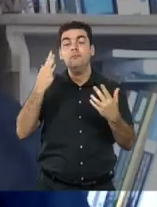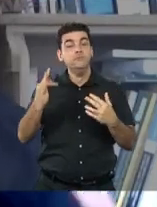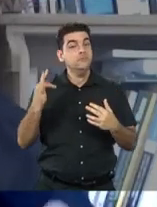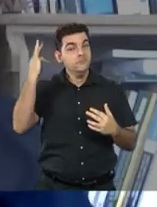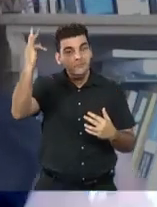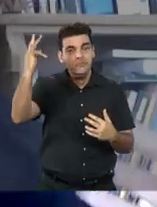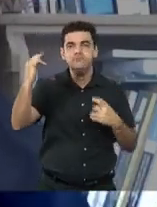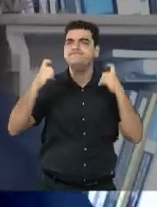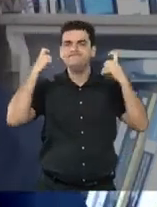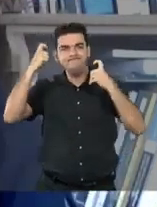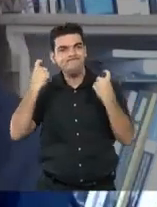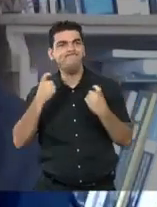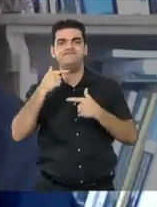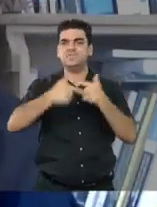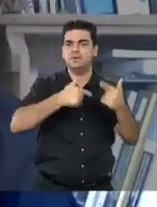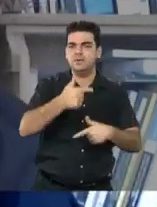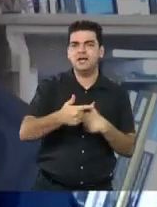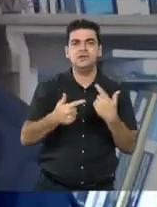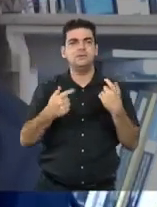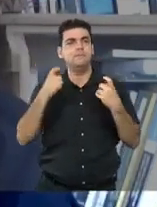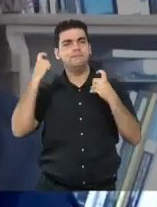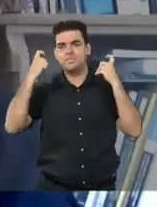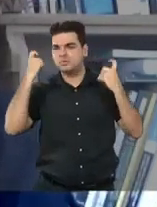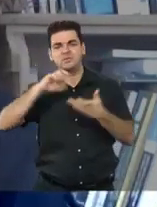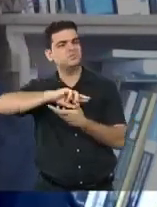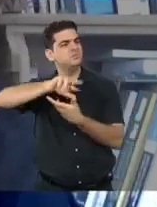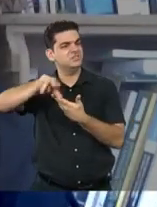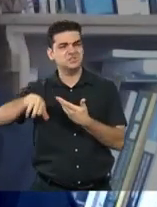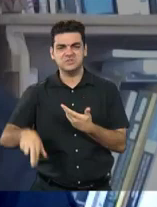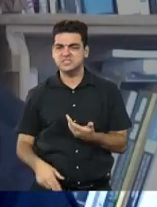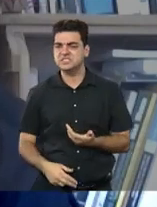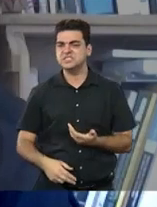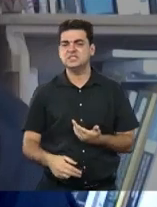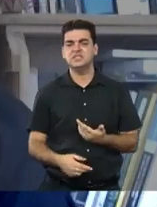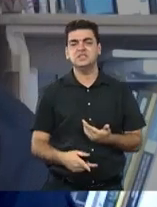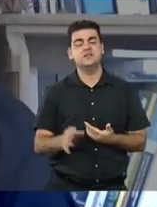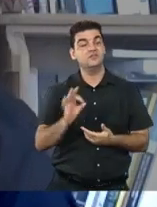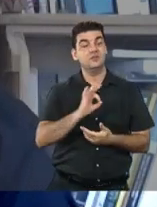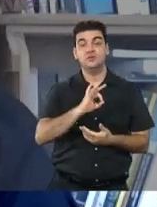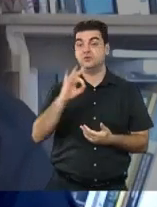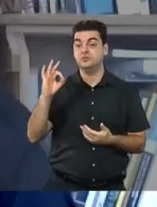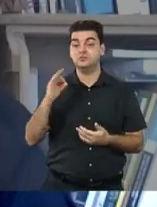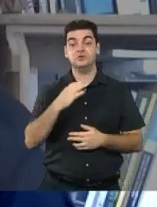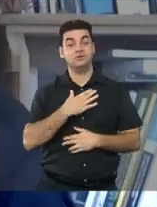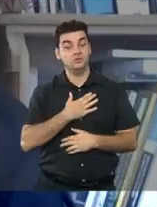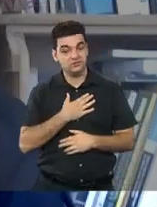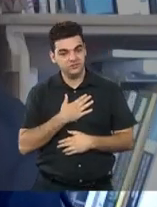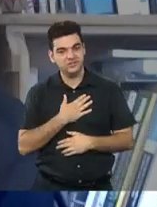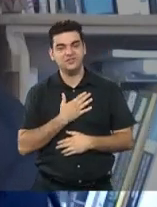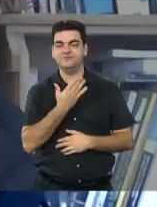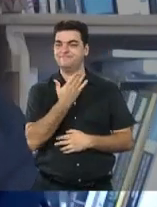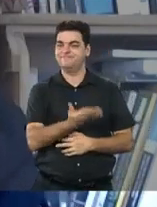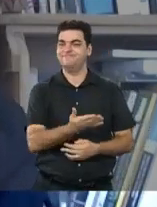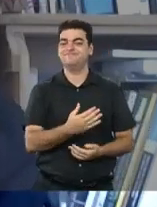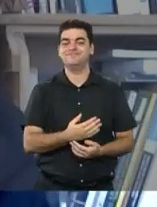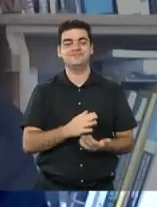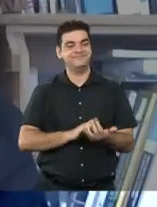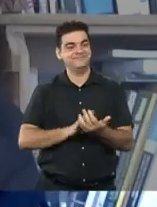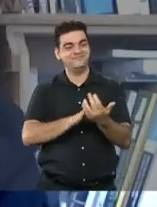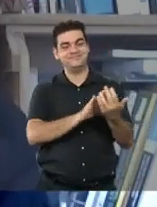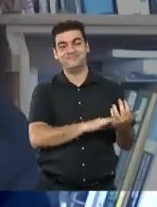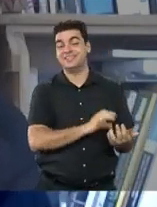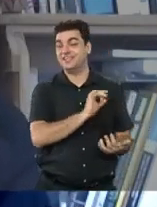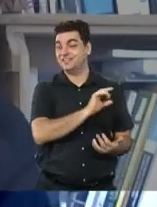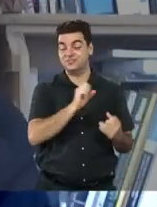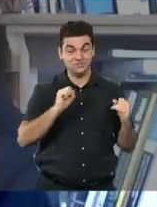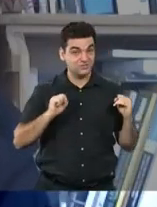emprego é importante para o nacionalismo, para combater alguns problemas estruturantes. Então, parabéns pela